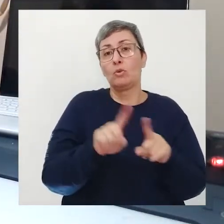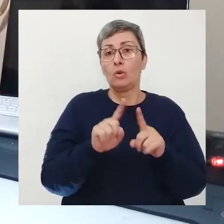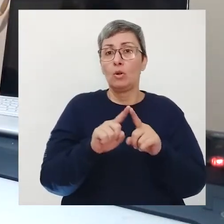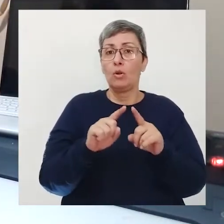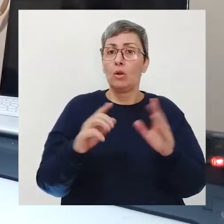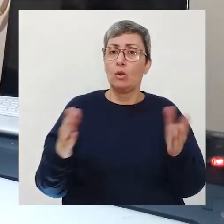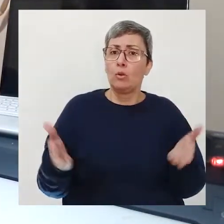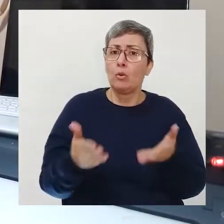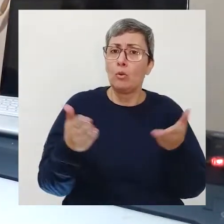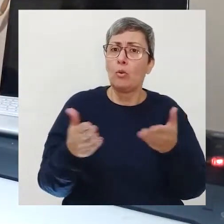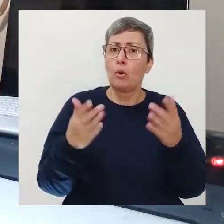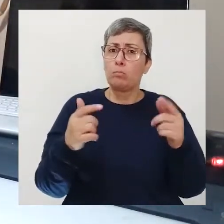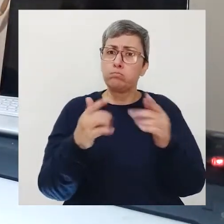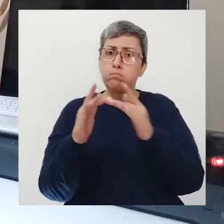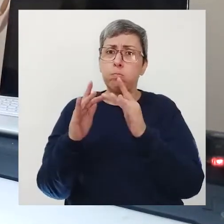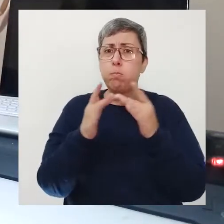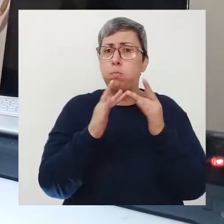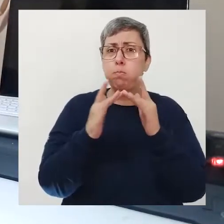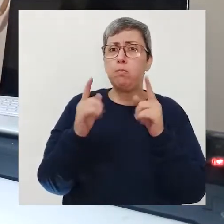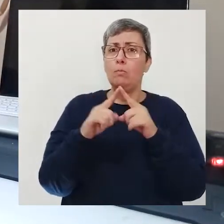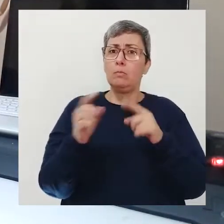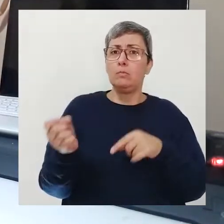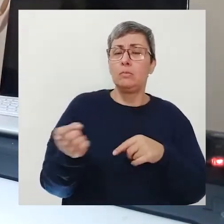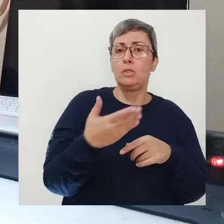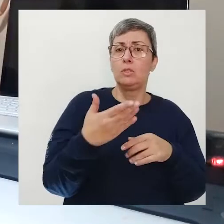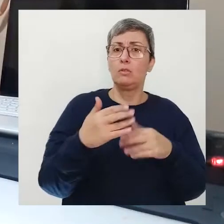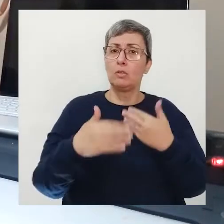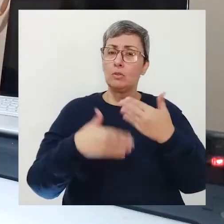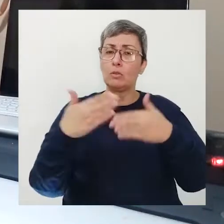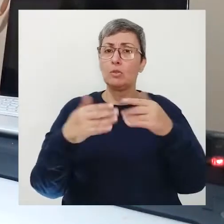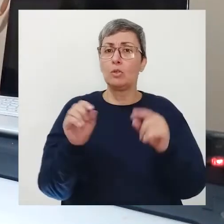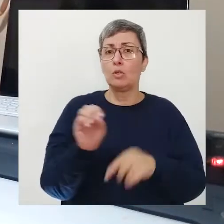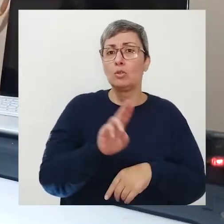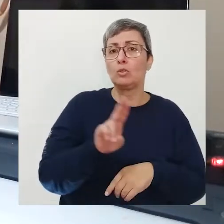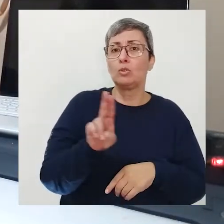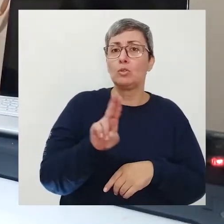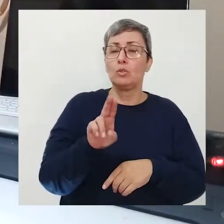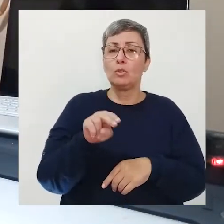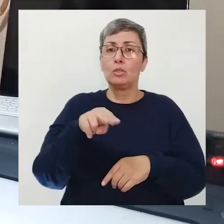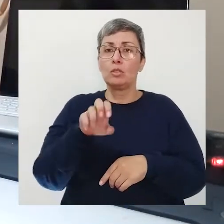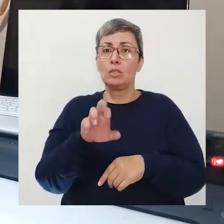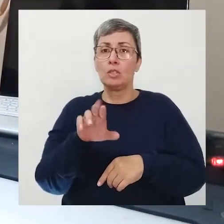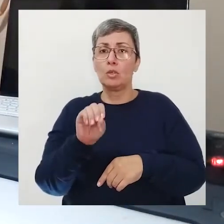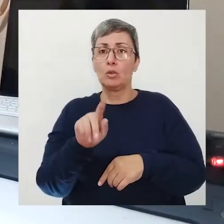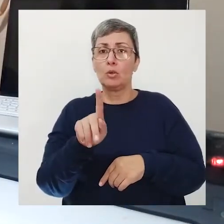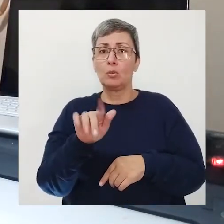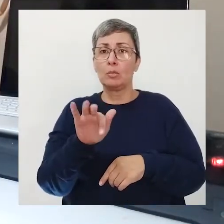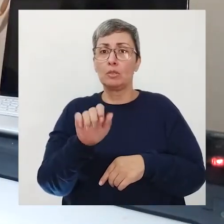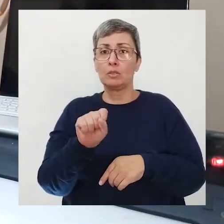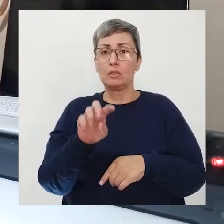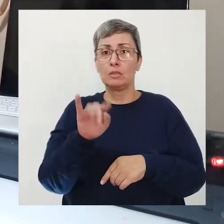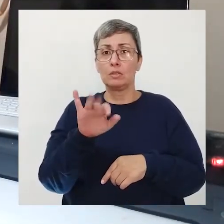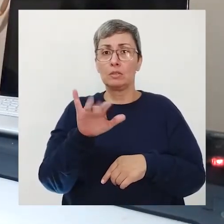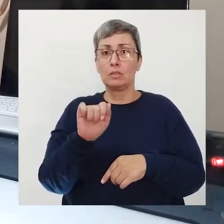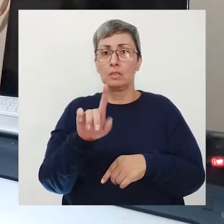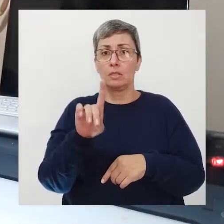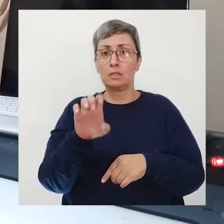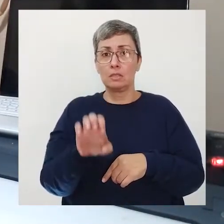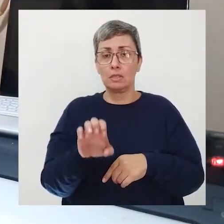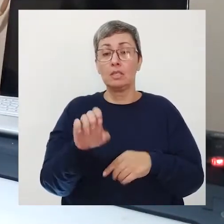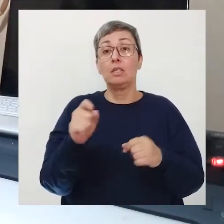na memória e na atenção olha como isso é bom para a nossa saúde essas regiões